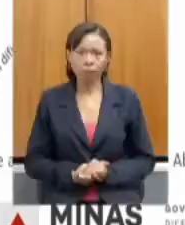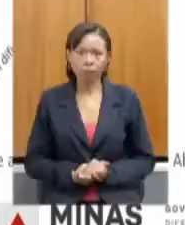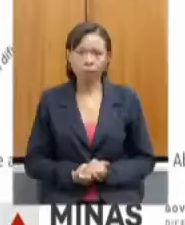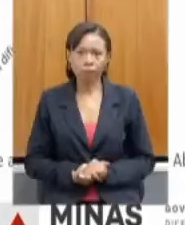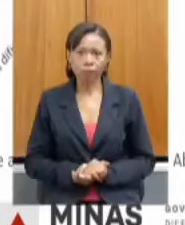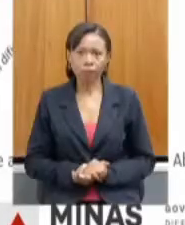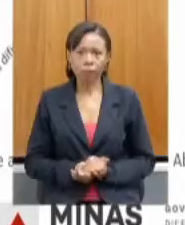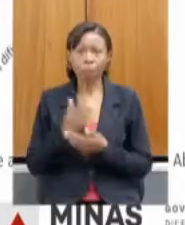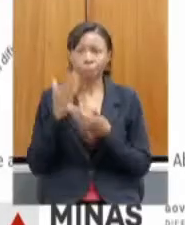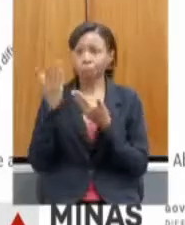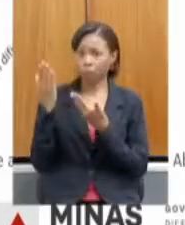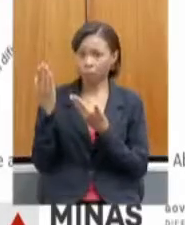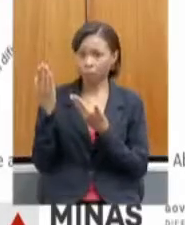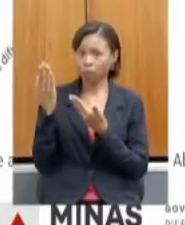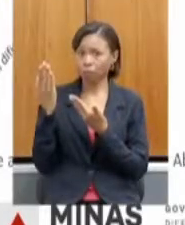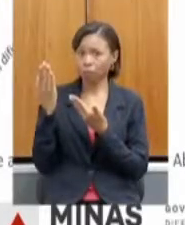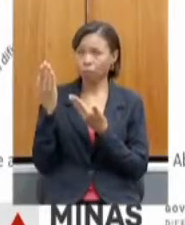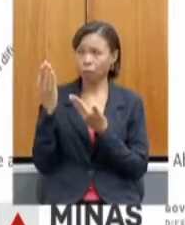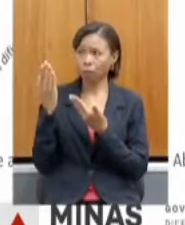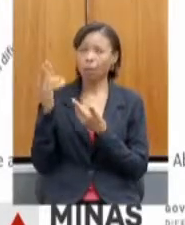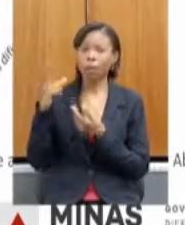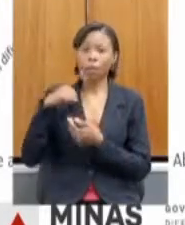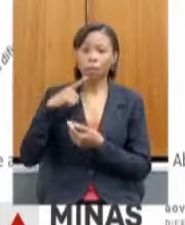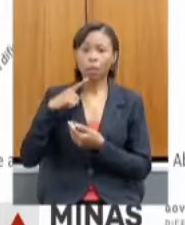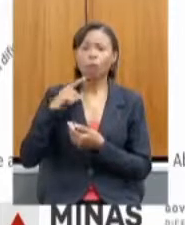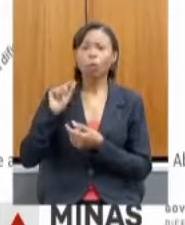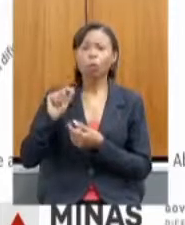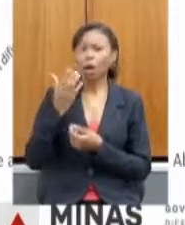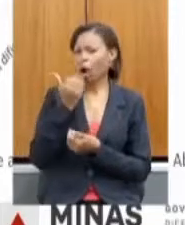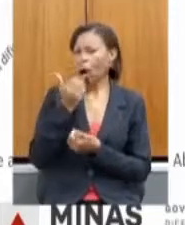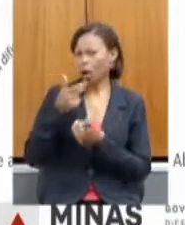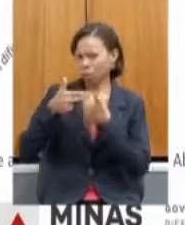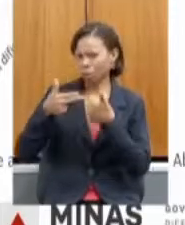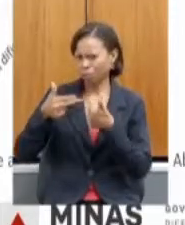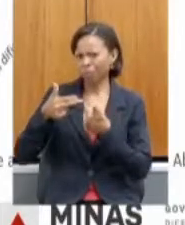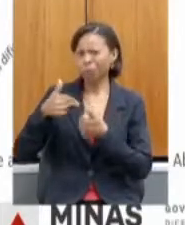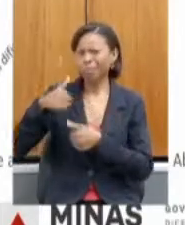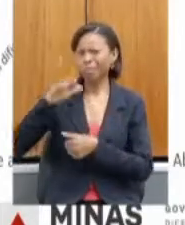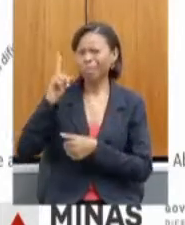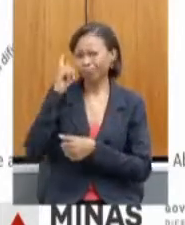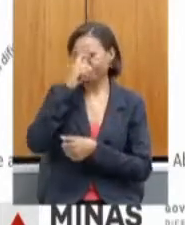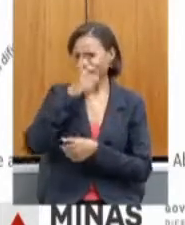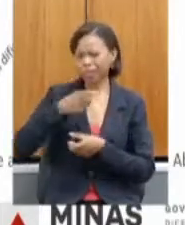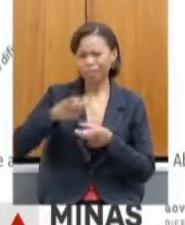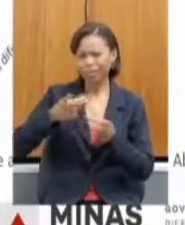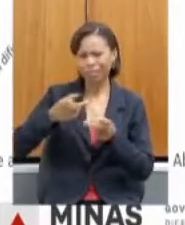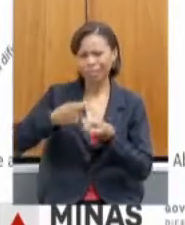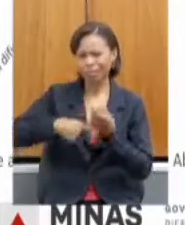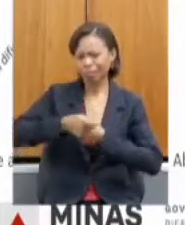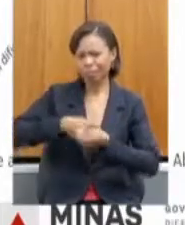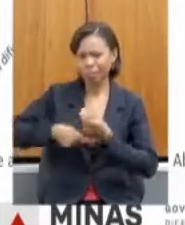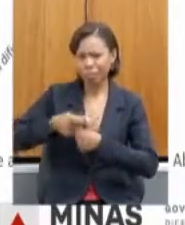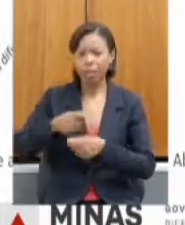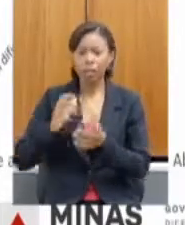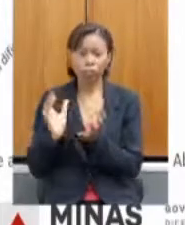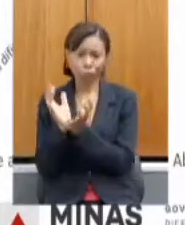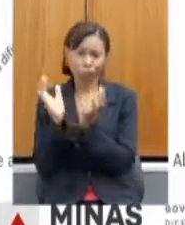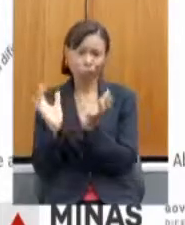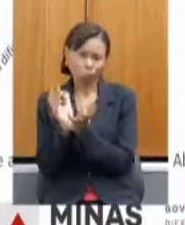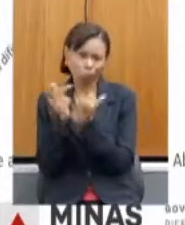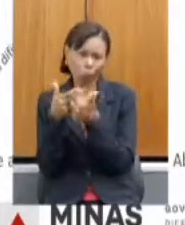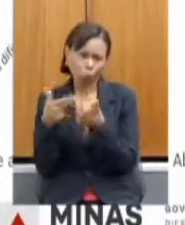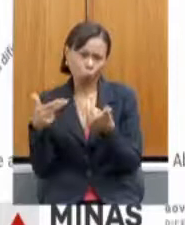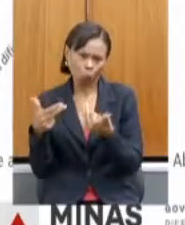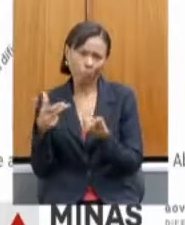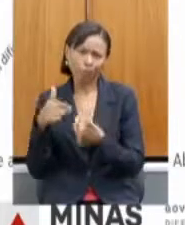Aqui nós temos os alimentos com maior dificuldade de comercialização. Então, hortaliças, que é o nosso maior aqui, já